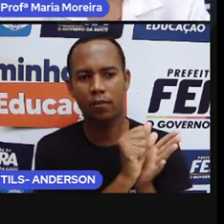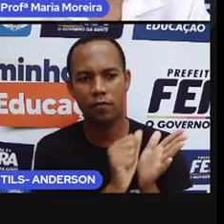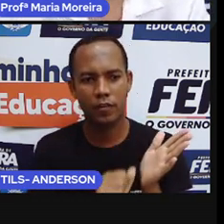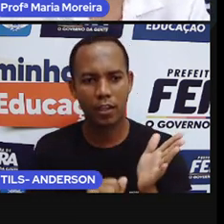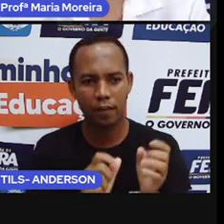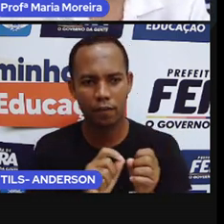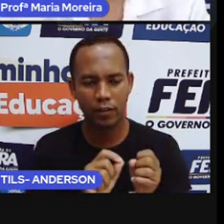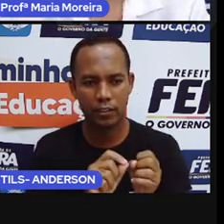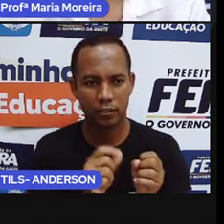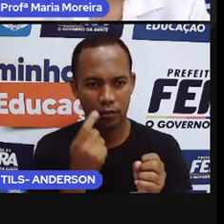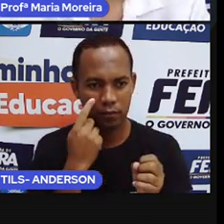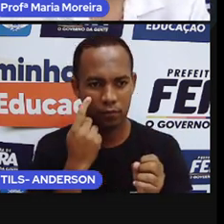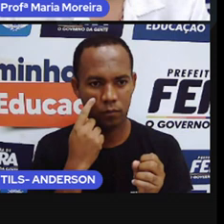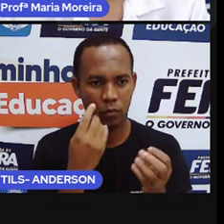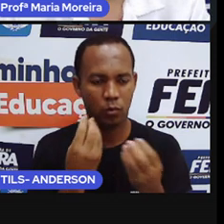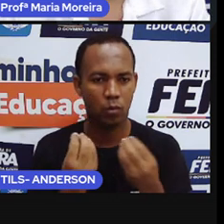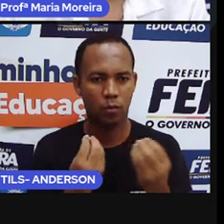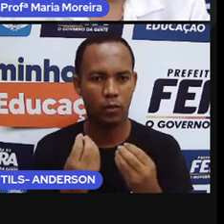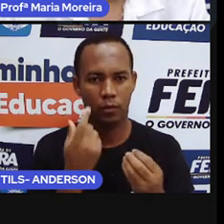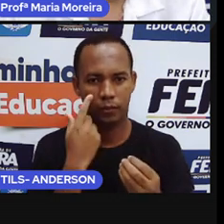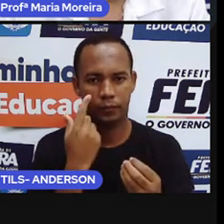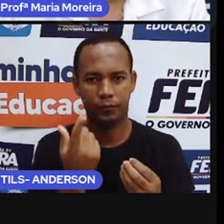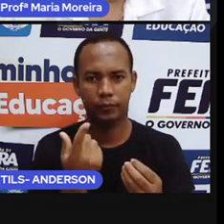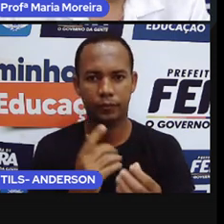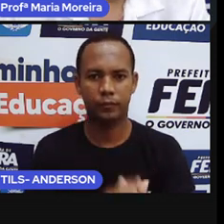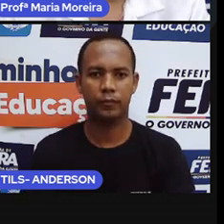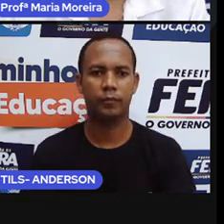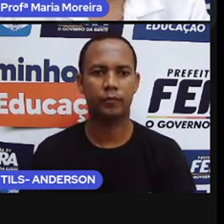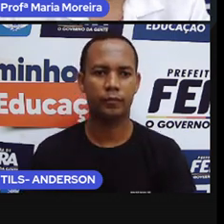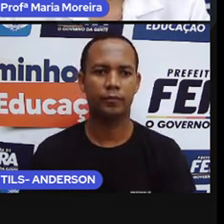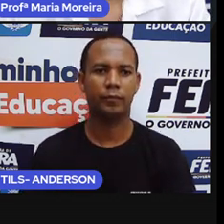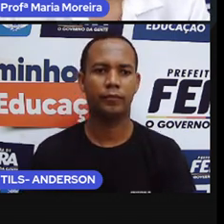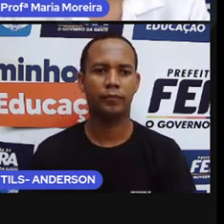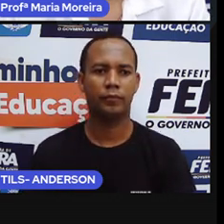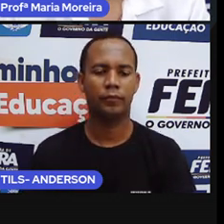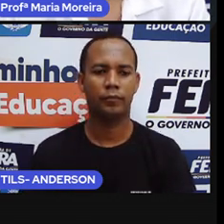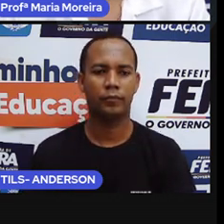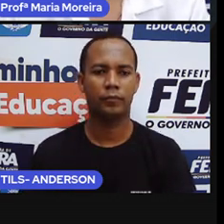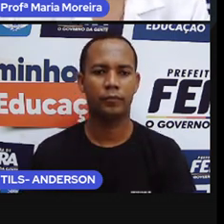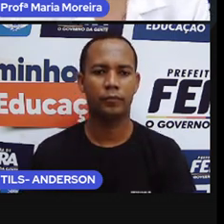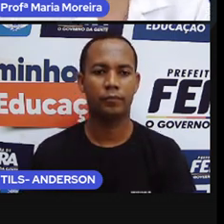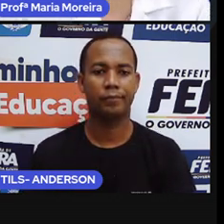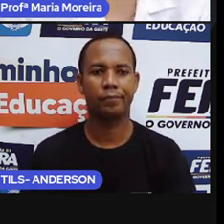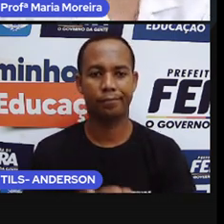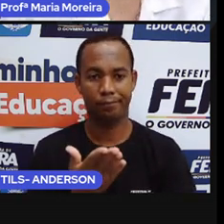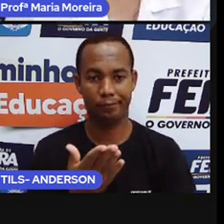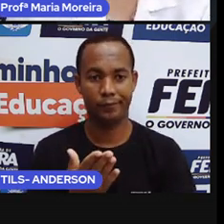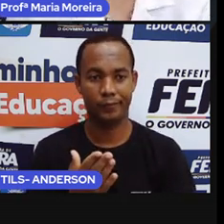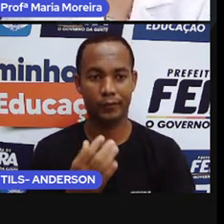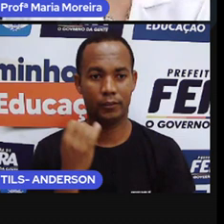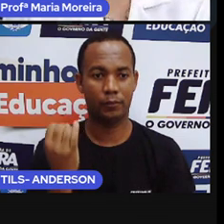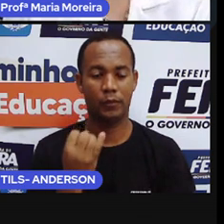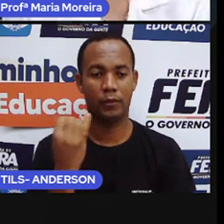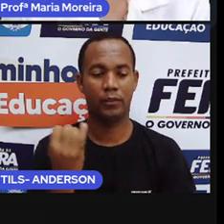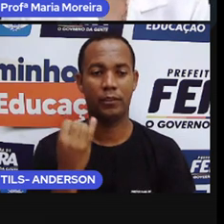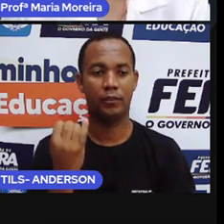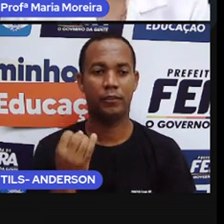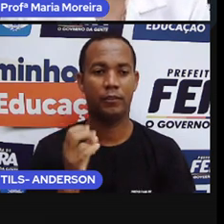e mãos à obra, né? E aquilo que é importante, né?